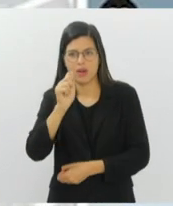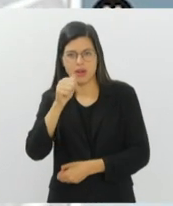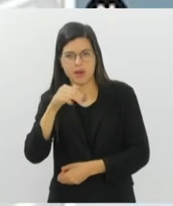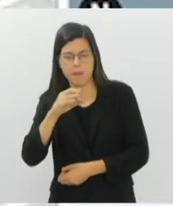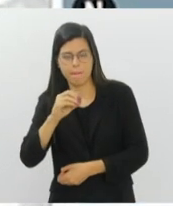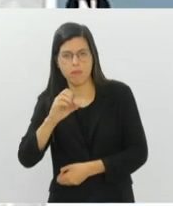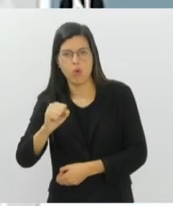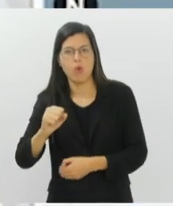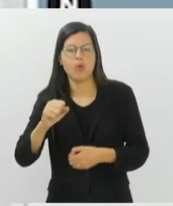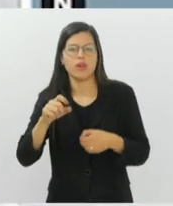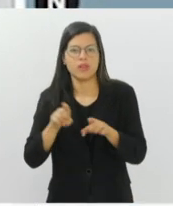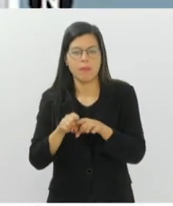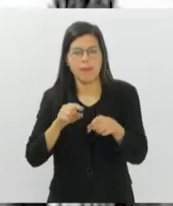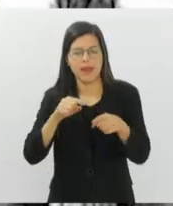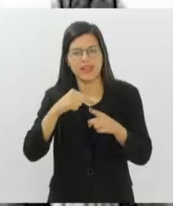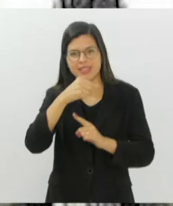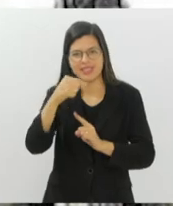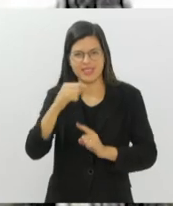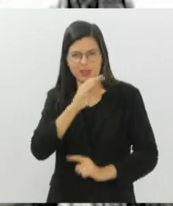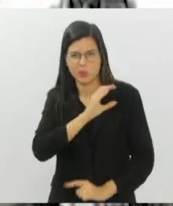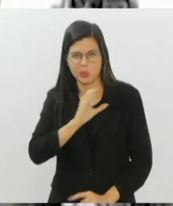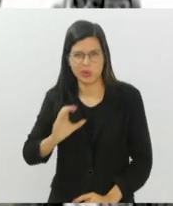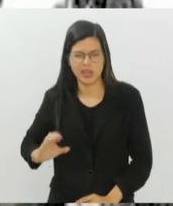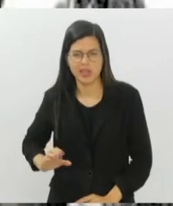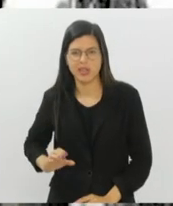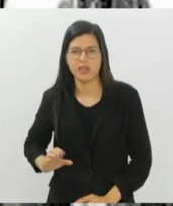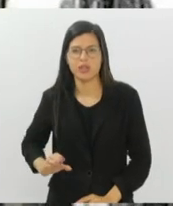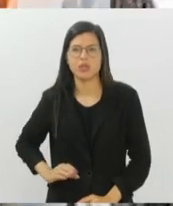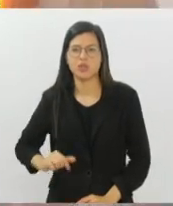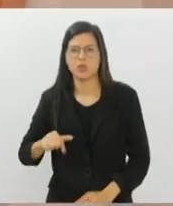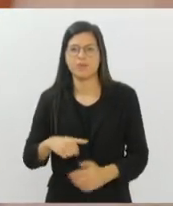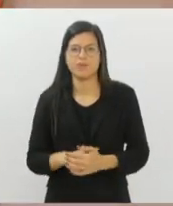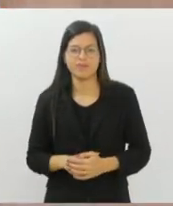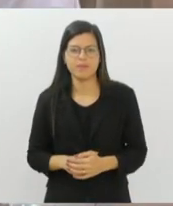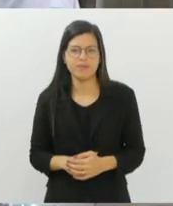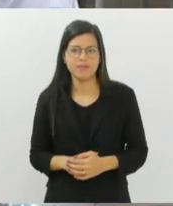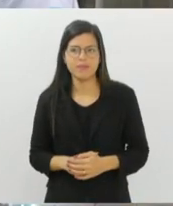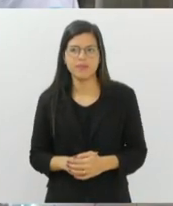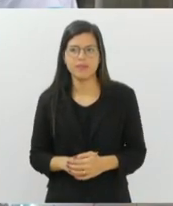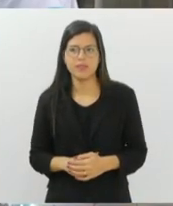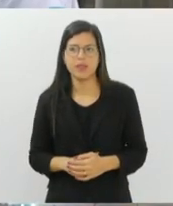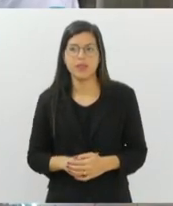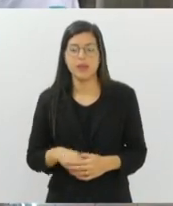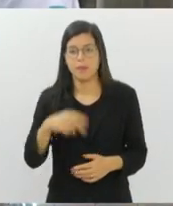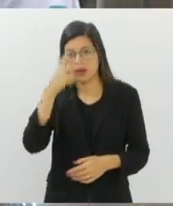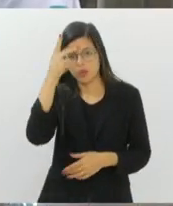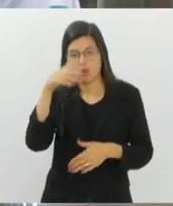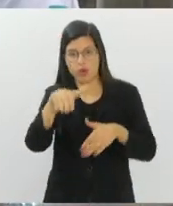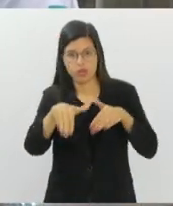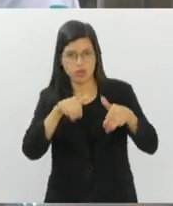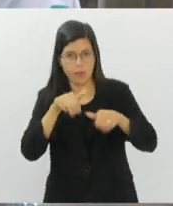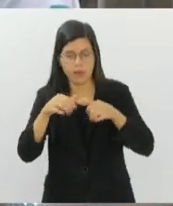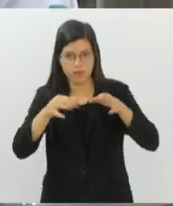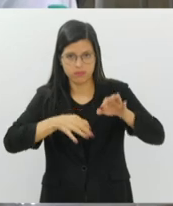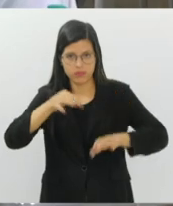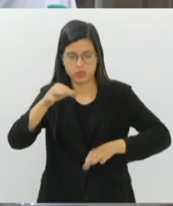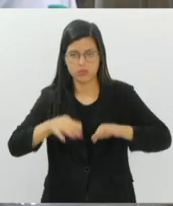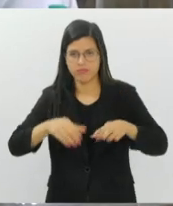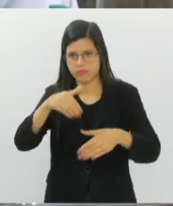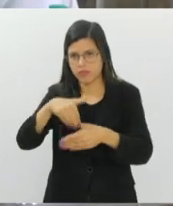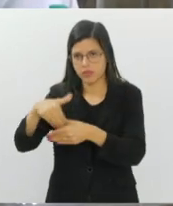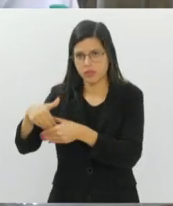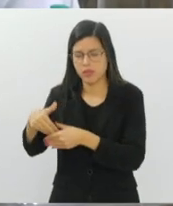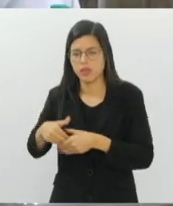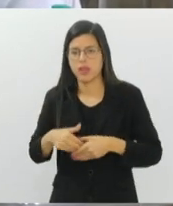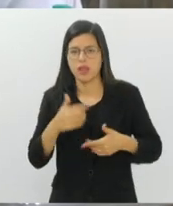e foi o local de desembarco de africanos escravizados no Brasil. Quem foi convocado pela Justiça Eleitoral para trabalhar em atividades